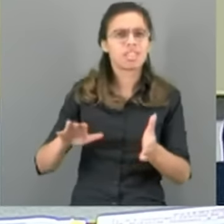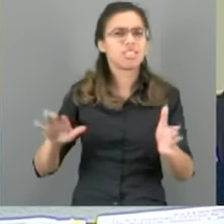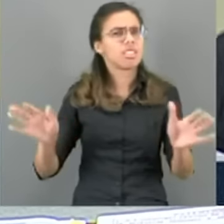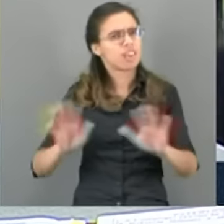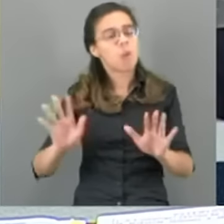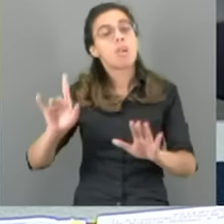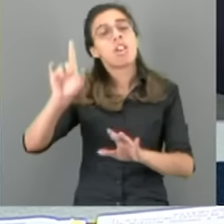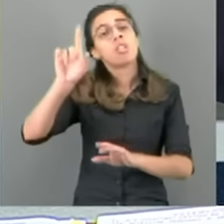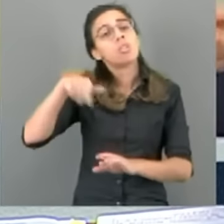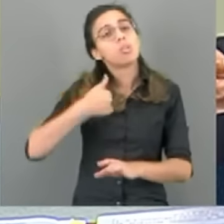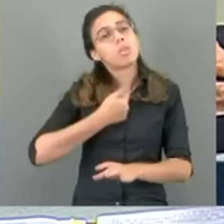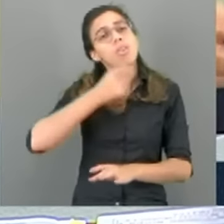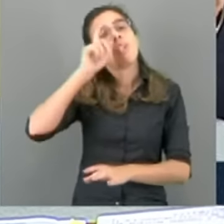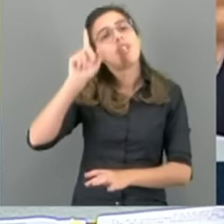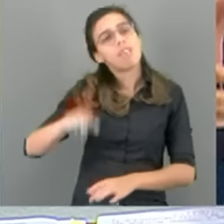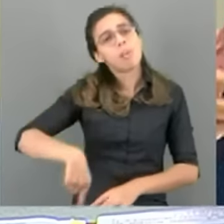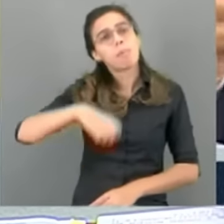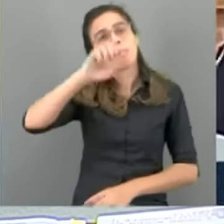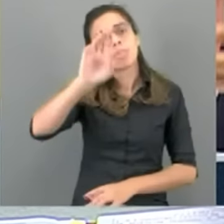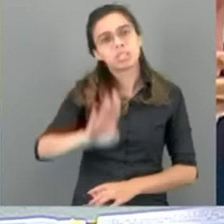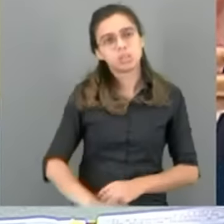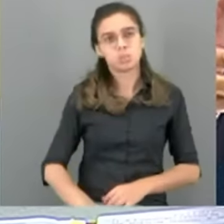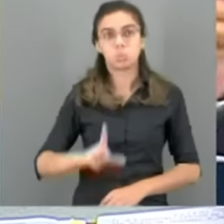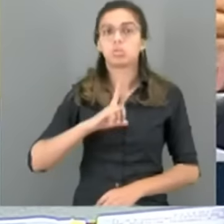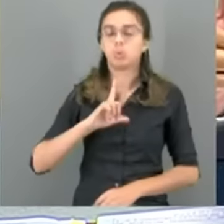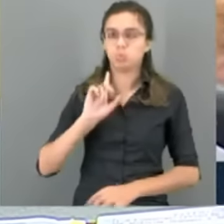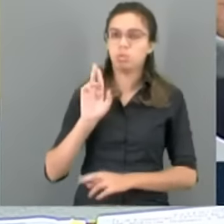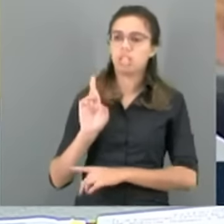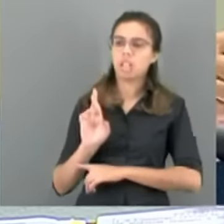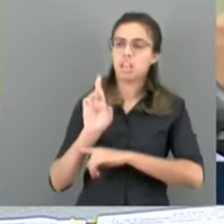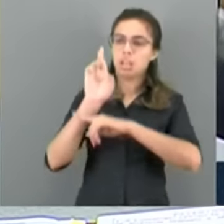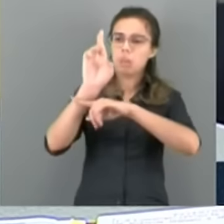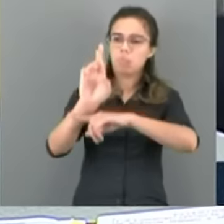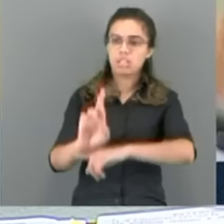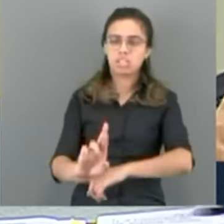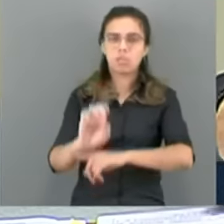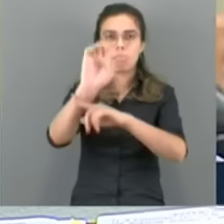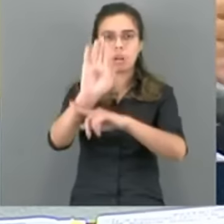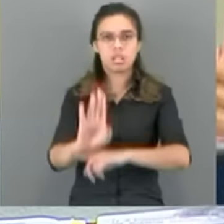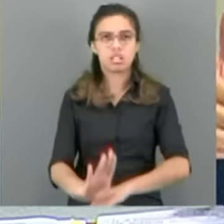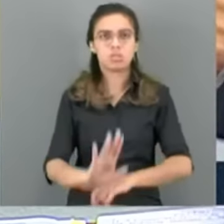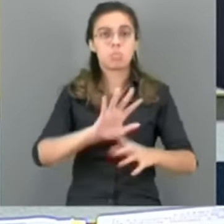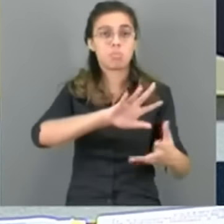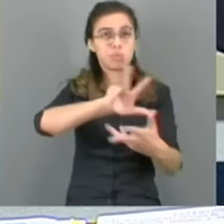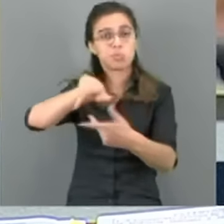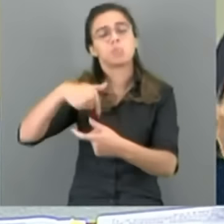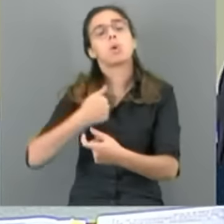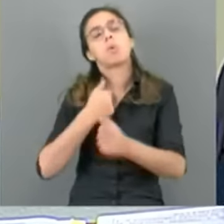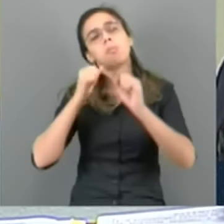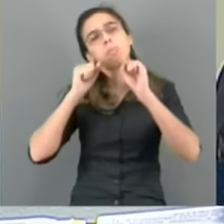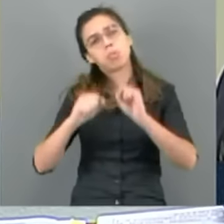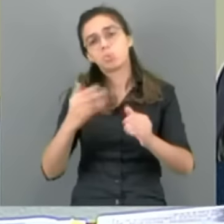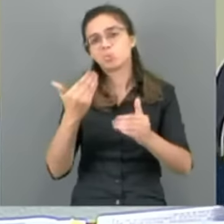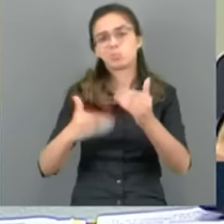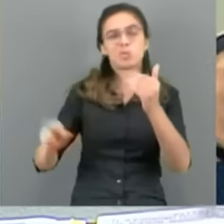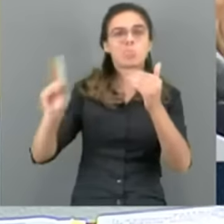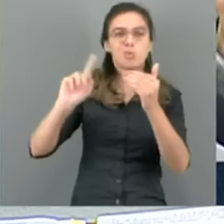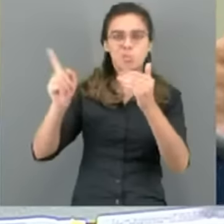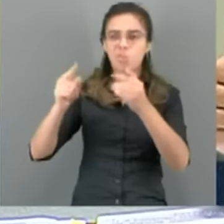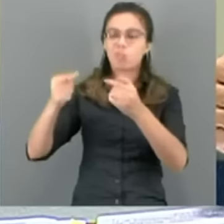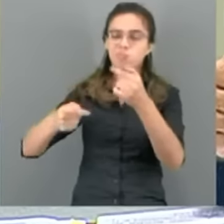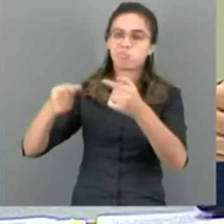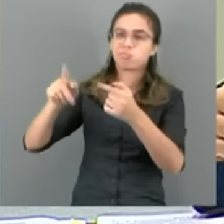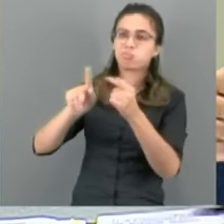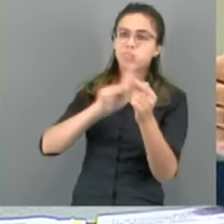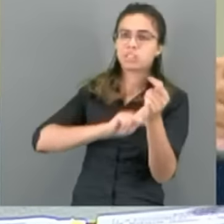Nós temos um representante do Brasil no mundo que nós podemos aqui divergir em relação à questão política, mas